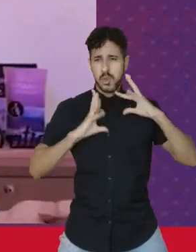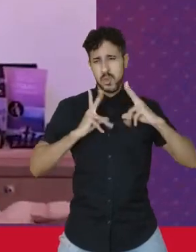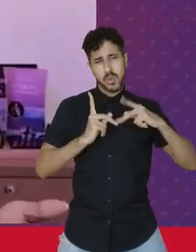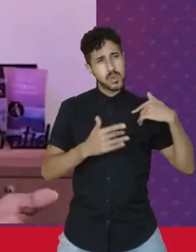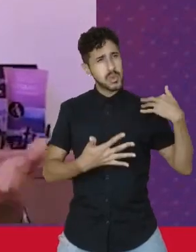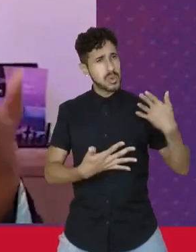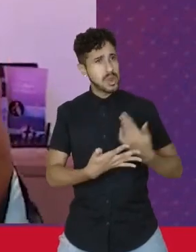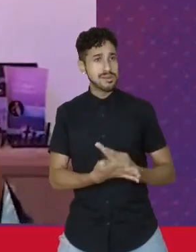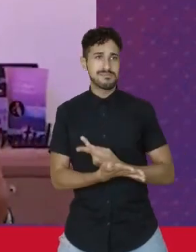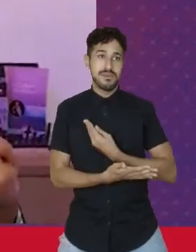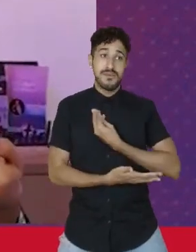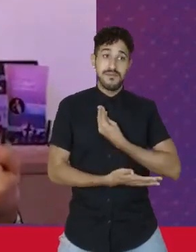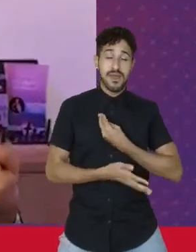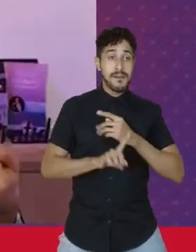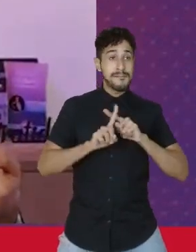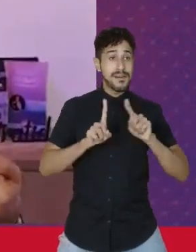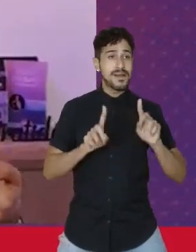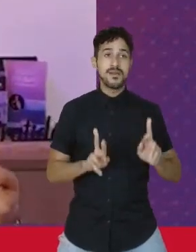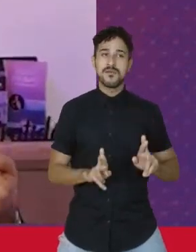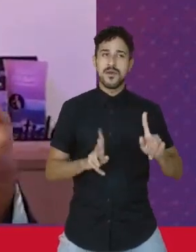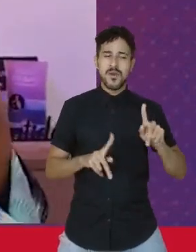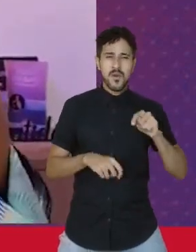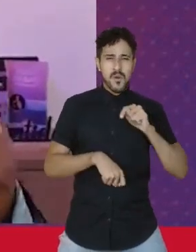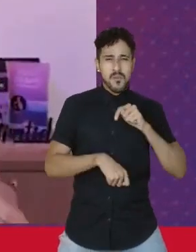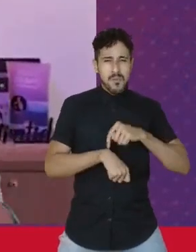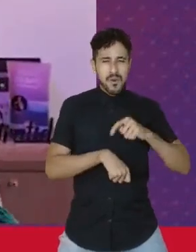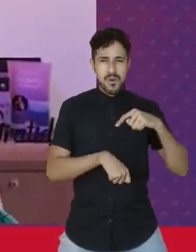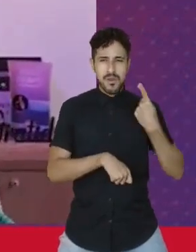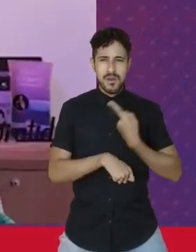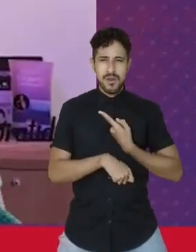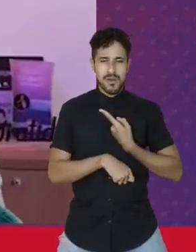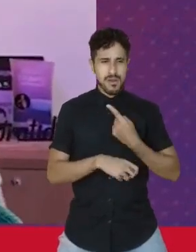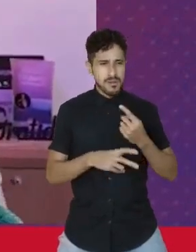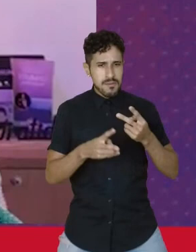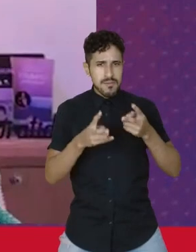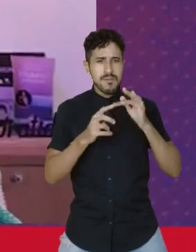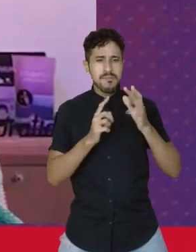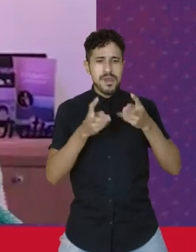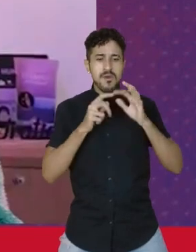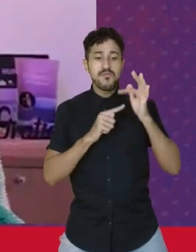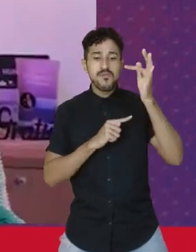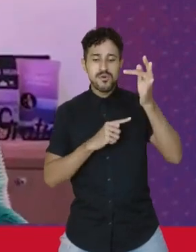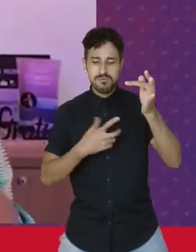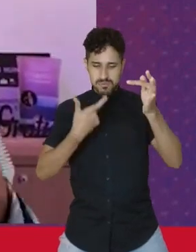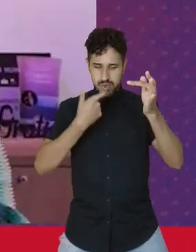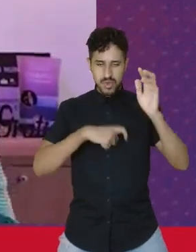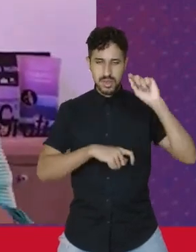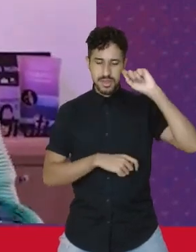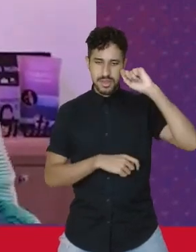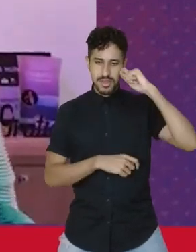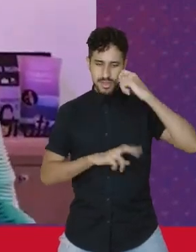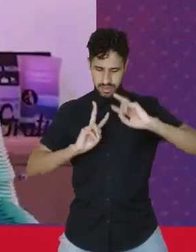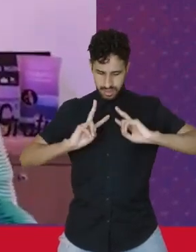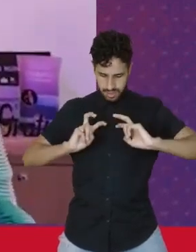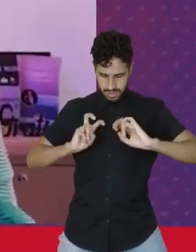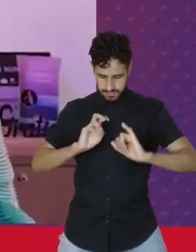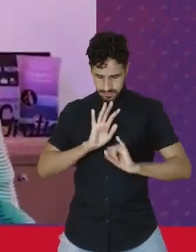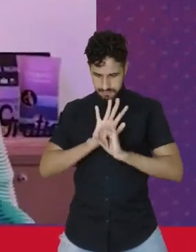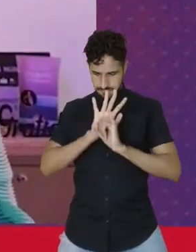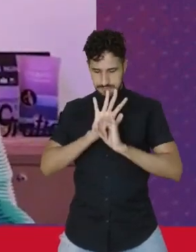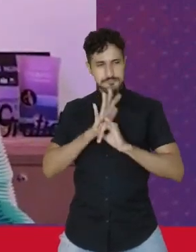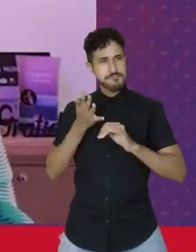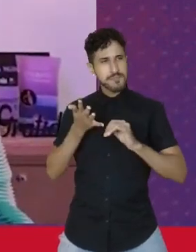passava. Mas é diferente quando a gente olha pra frente e diz eu sou negra. Ou quando alguém pergunta